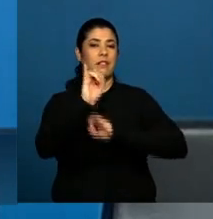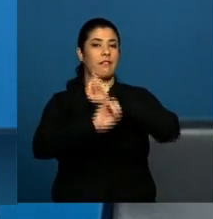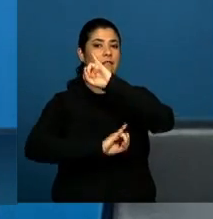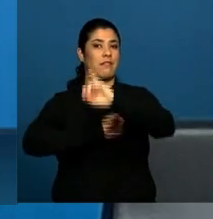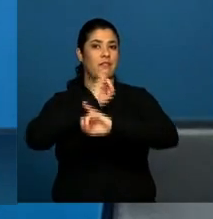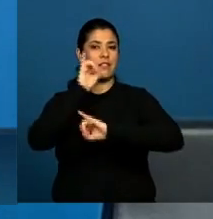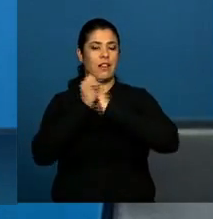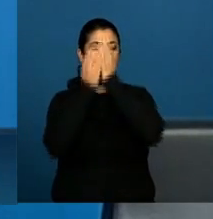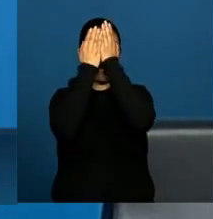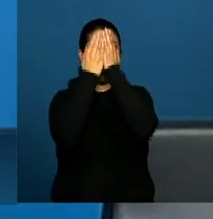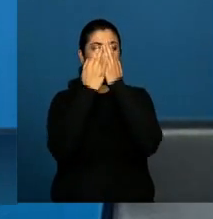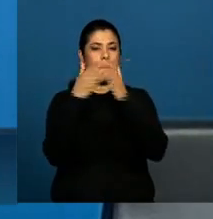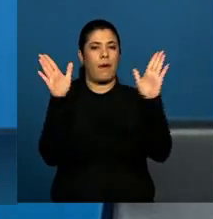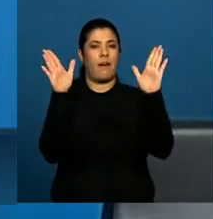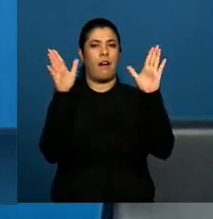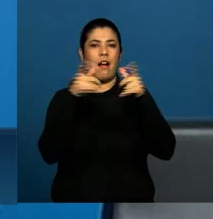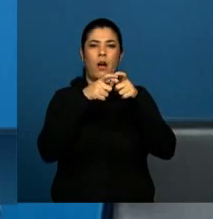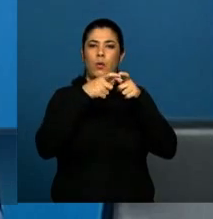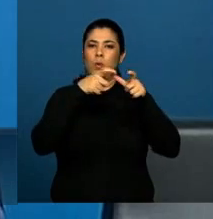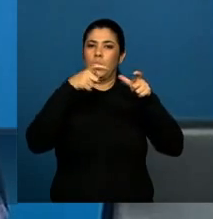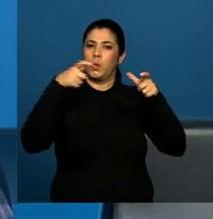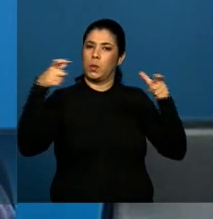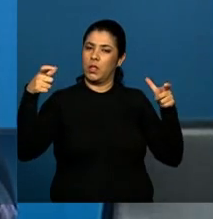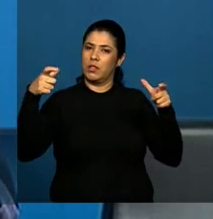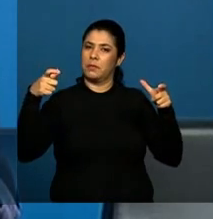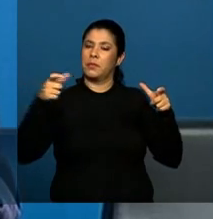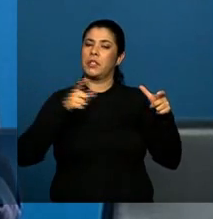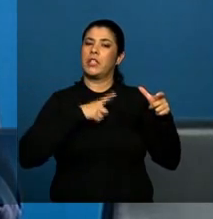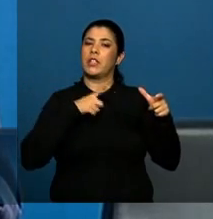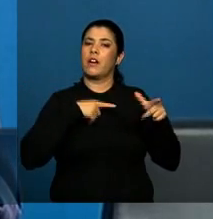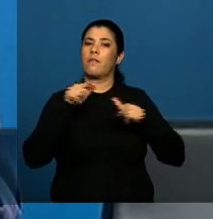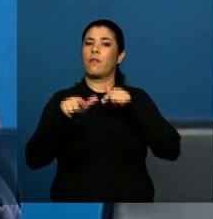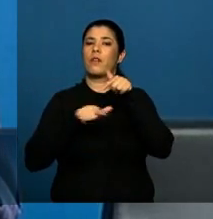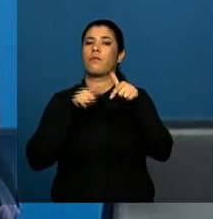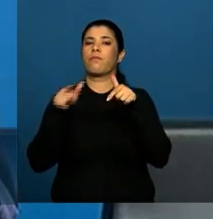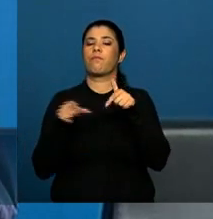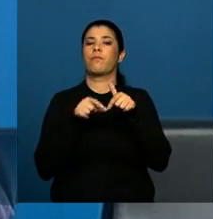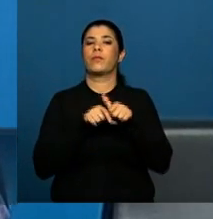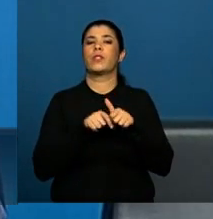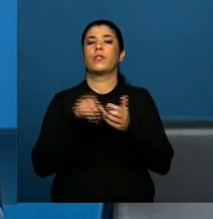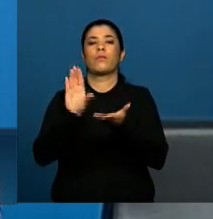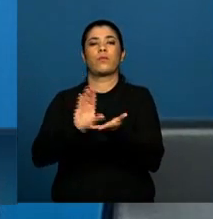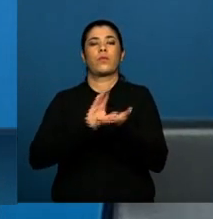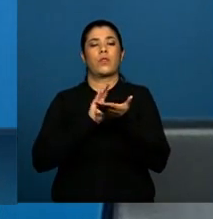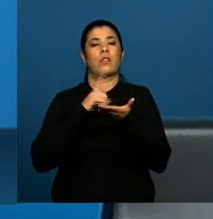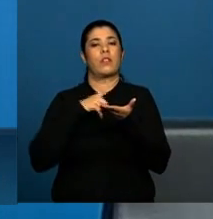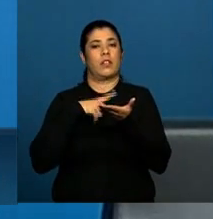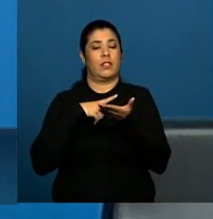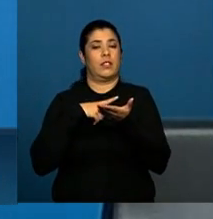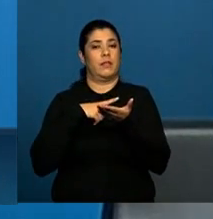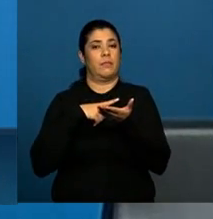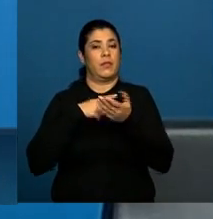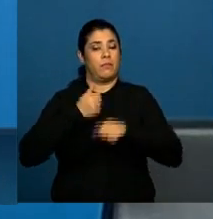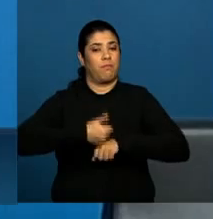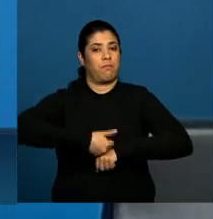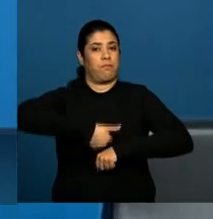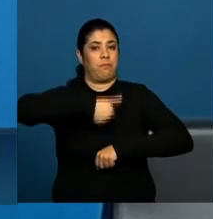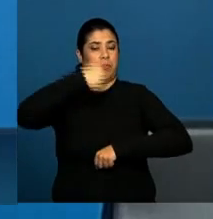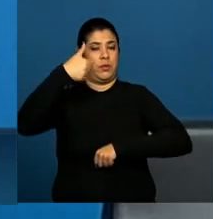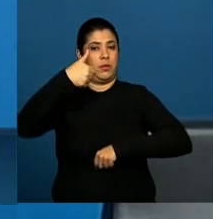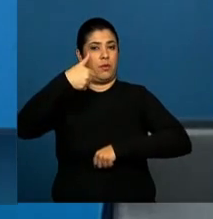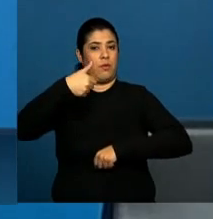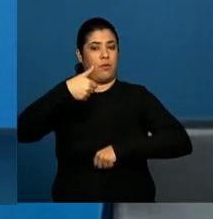física do capitalismo e recuperou o dinamismo